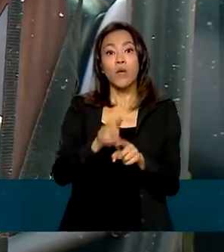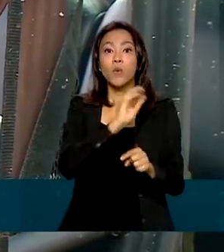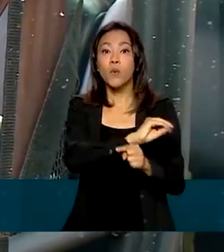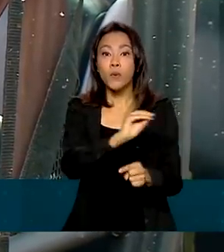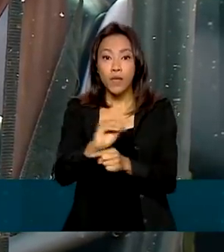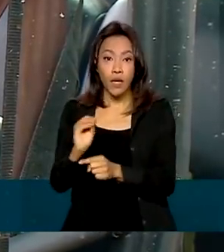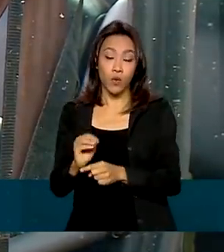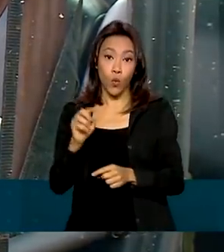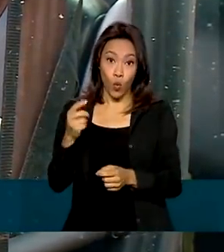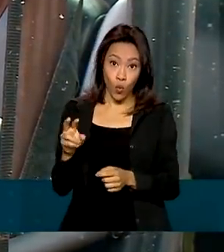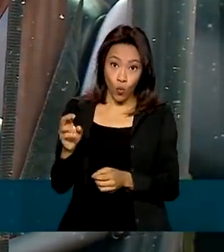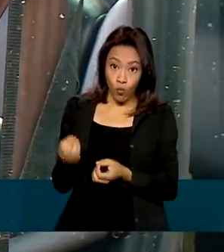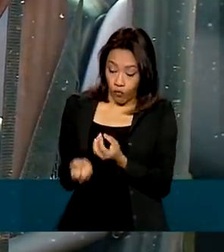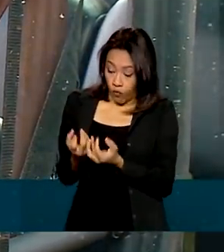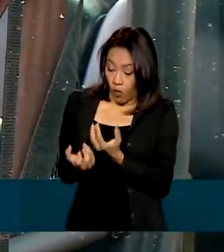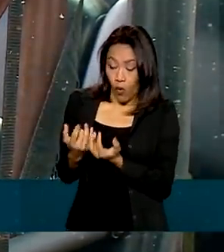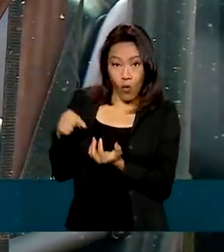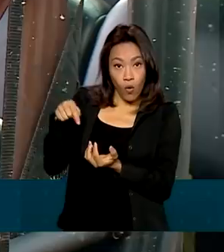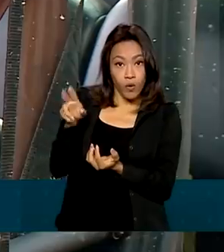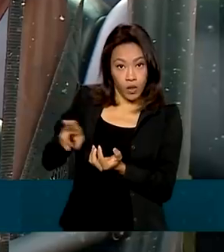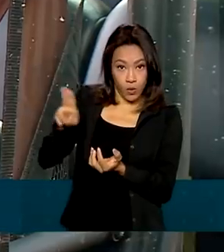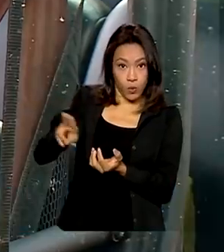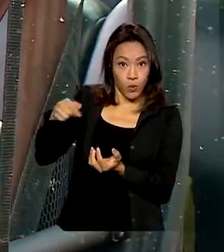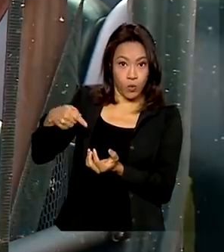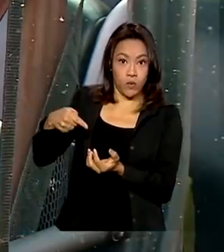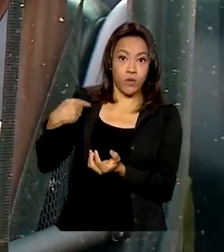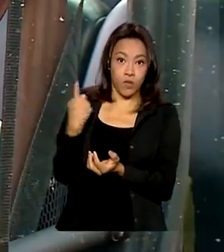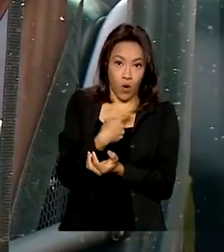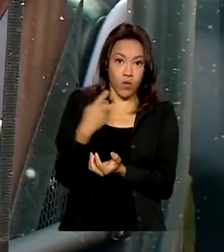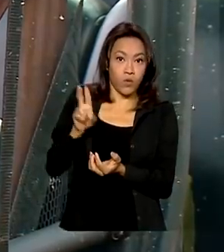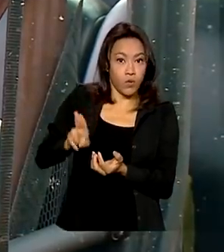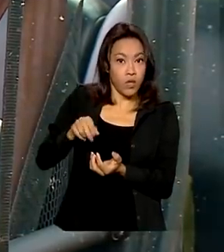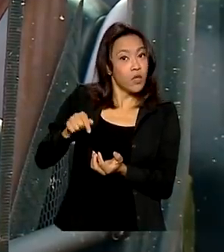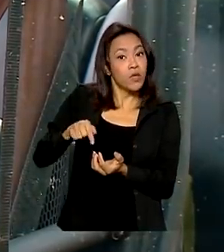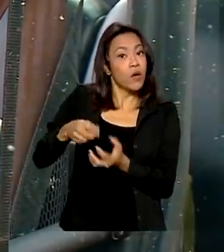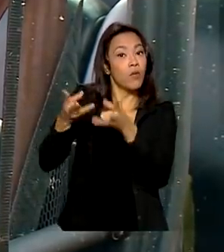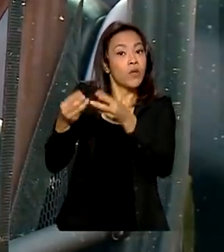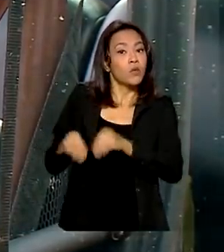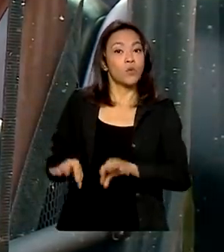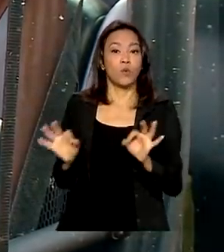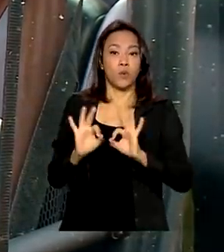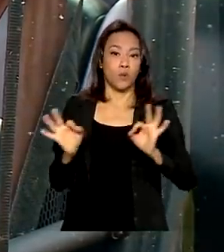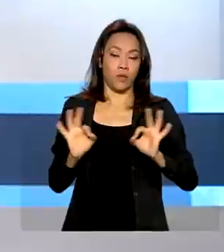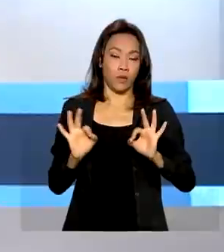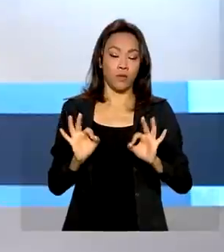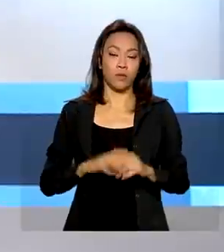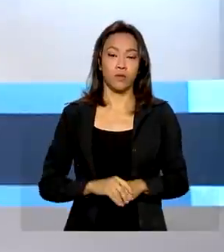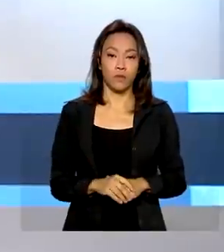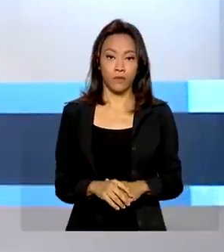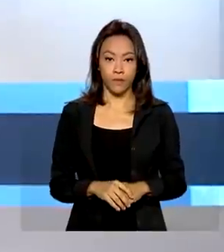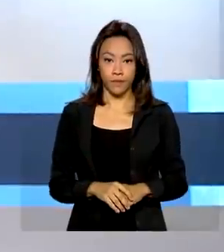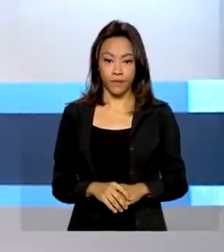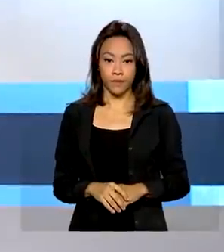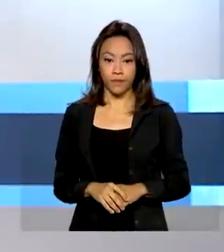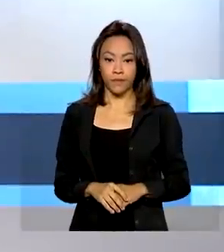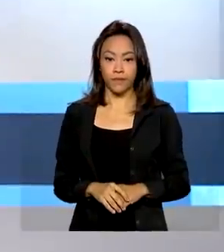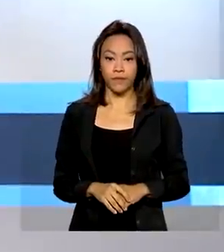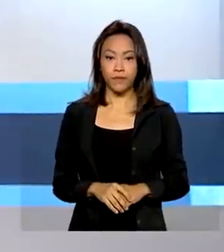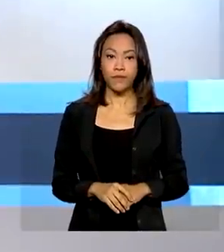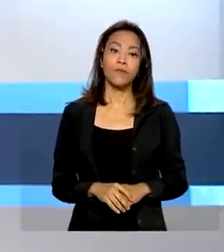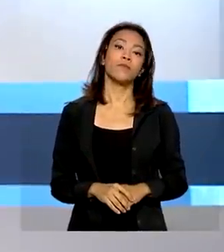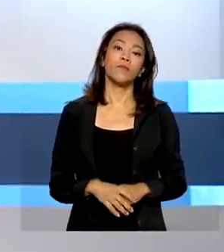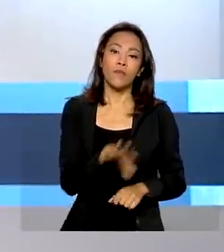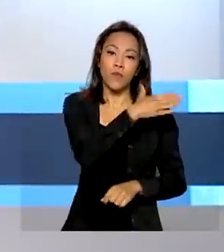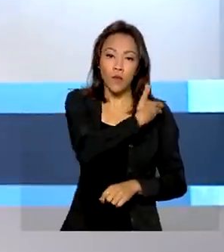fogo que a gente usa agora, ele não causa dano à vegetação. O